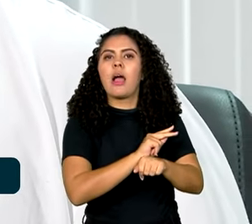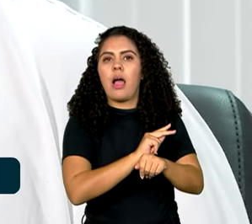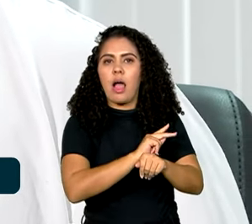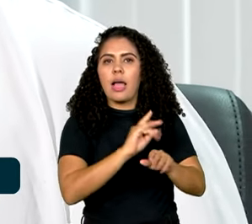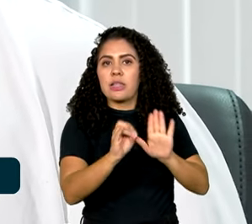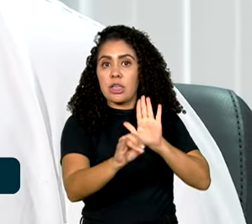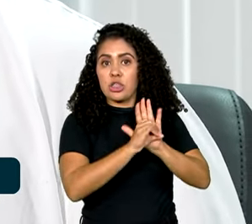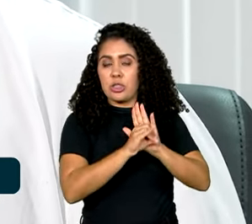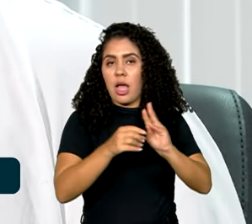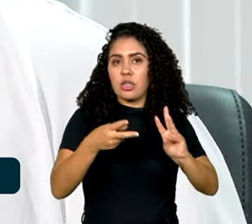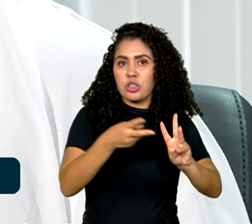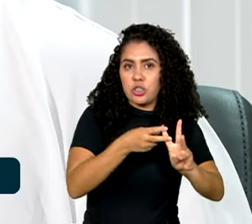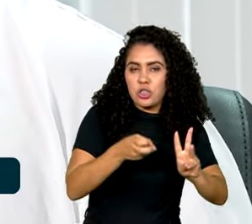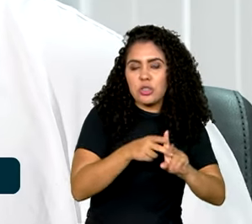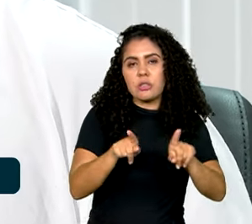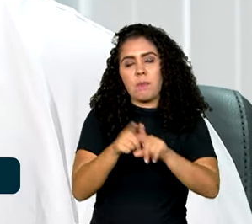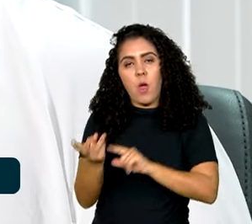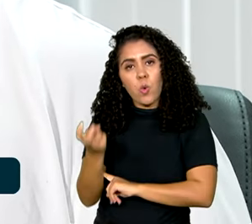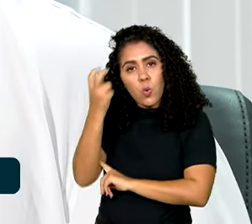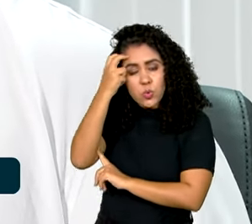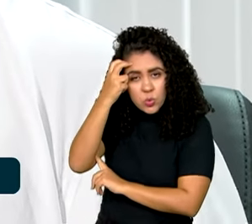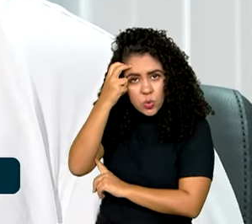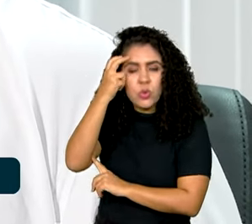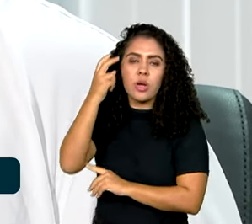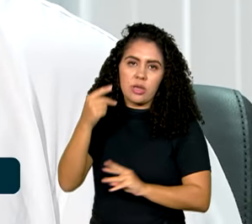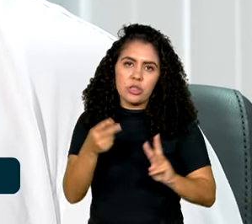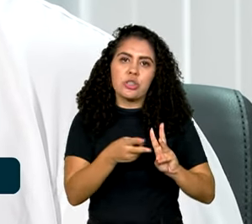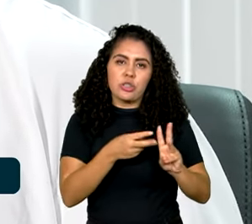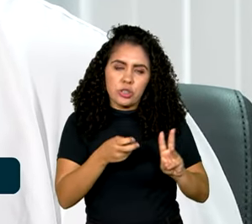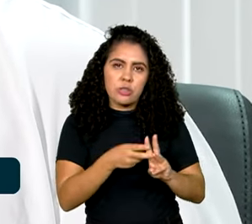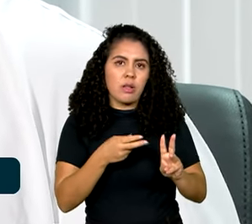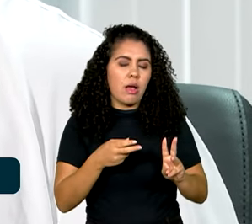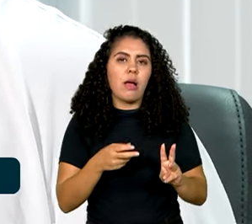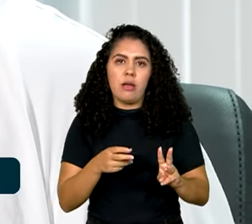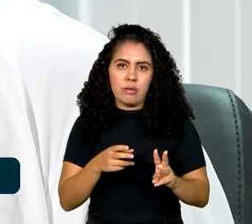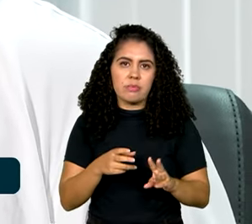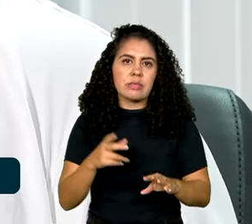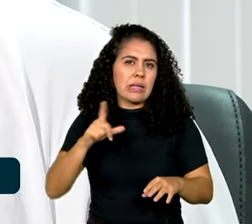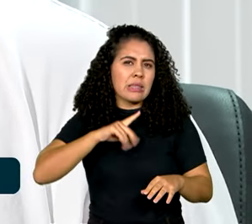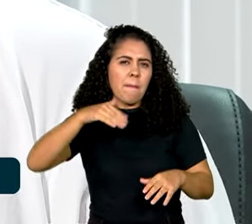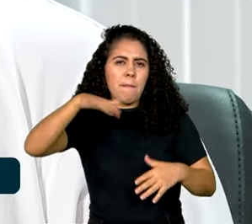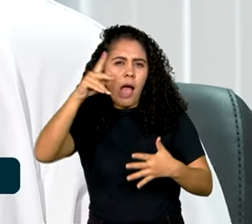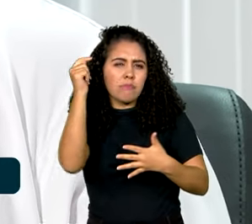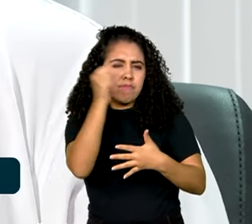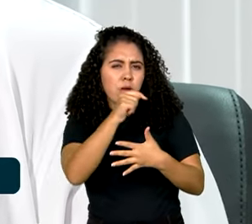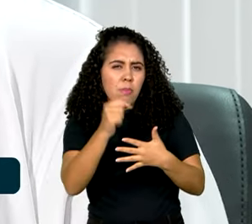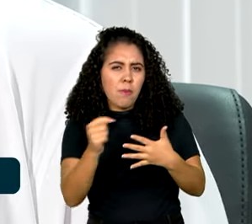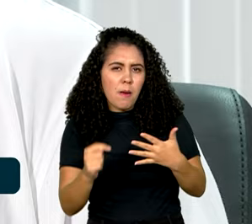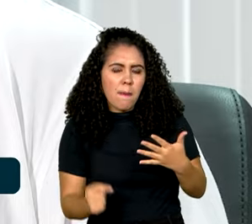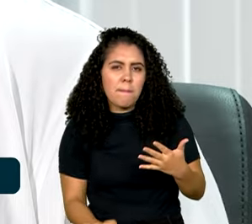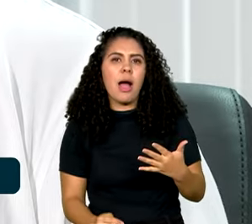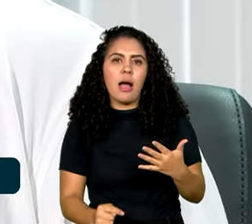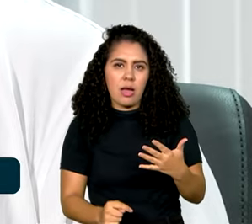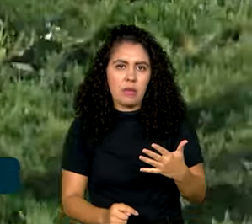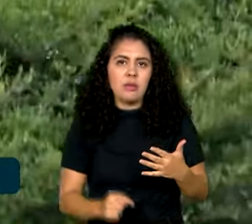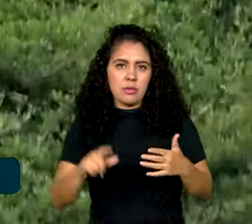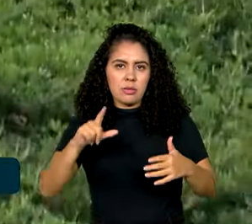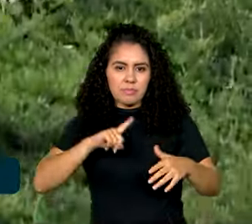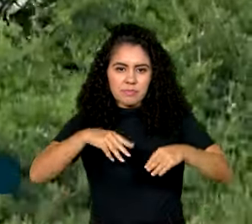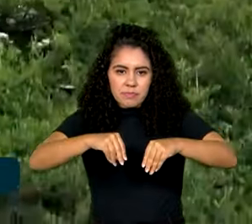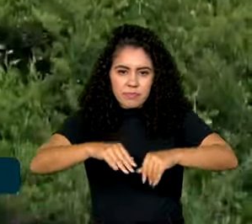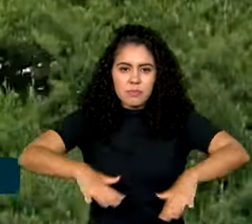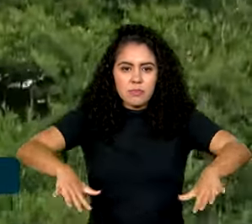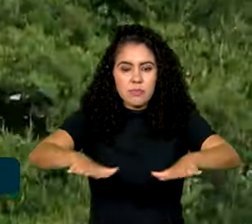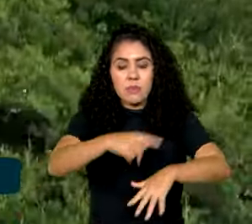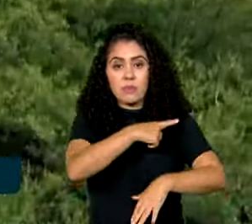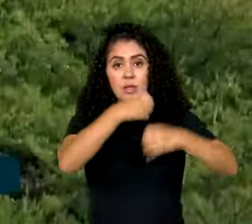Então assim, é muito além da identificação étnica e territorial. Para